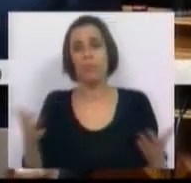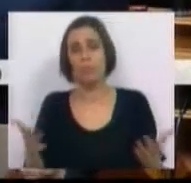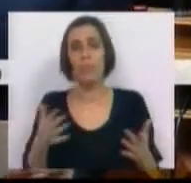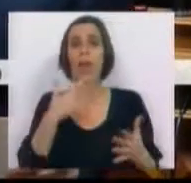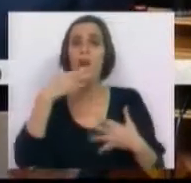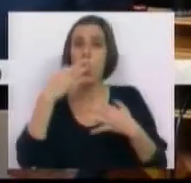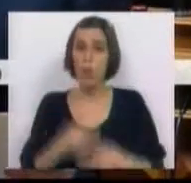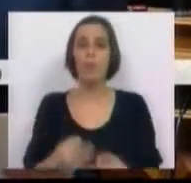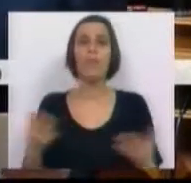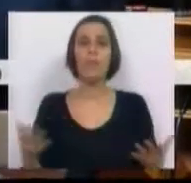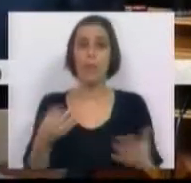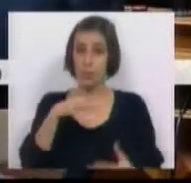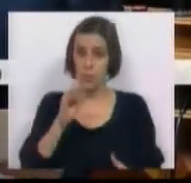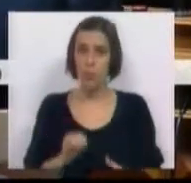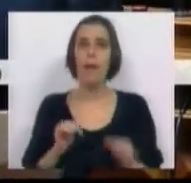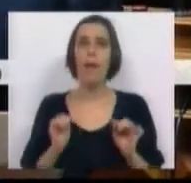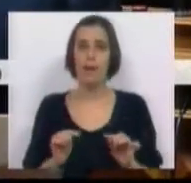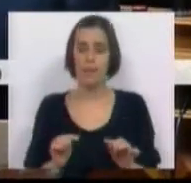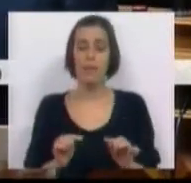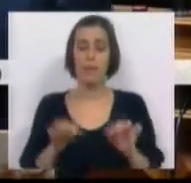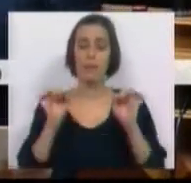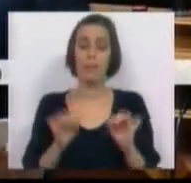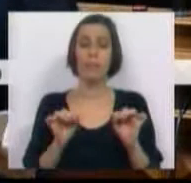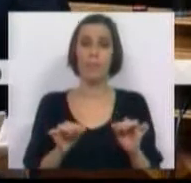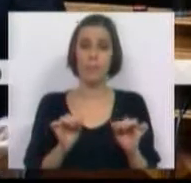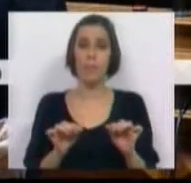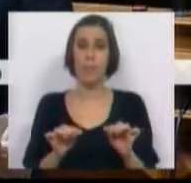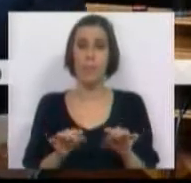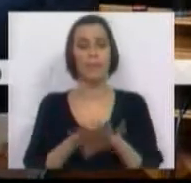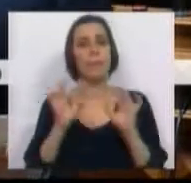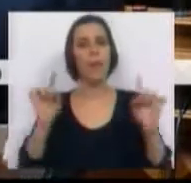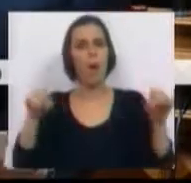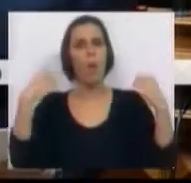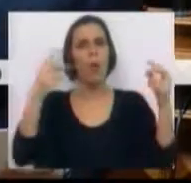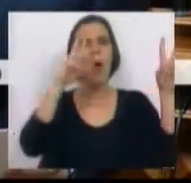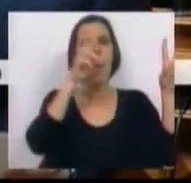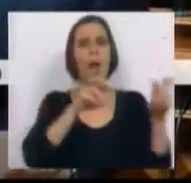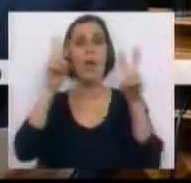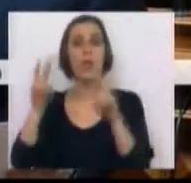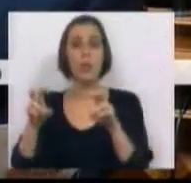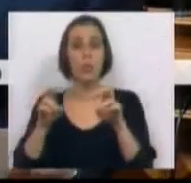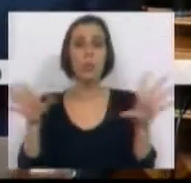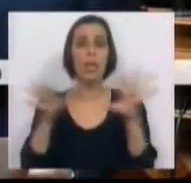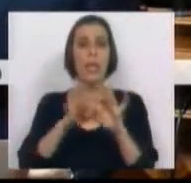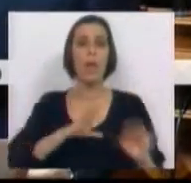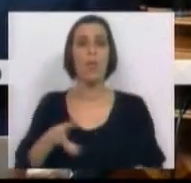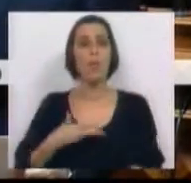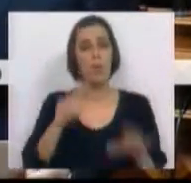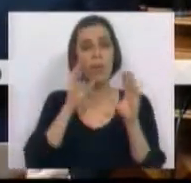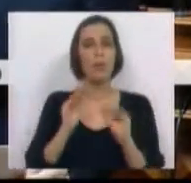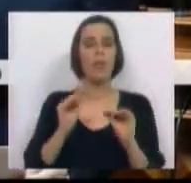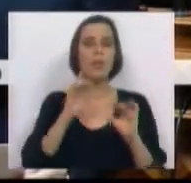É convicção firme do Partido Socialista que neste, como em outros assuntos atinentes com o mundo da educação,